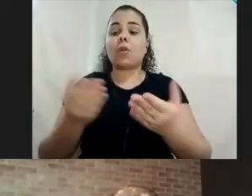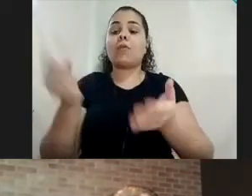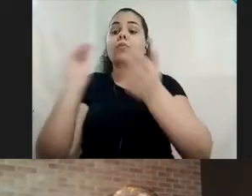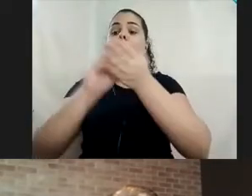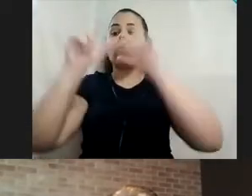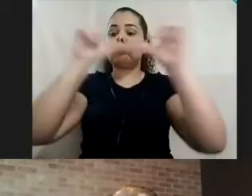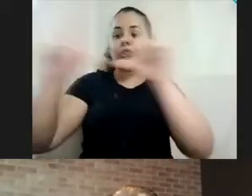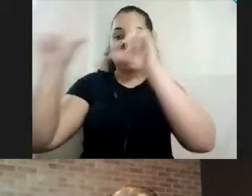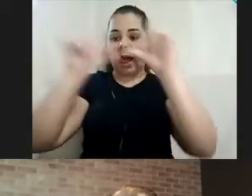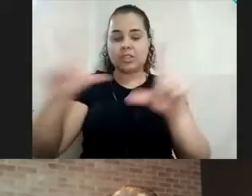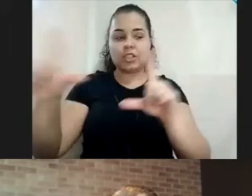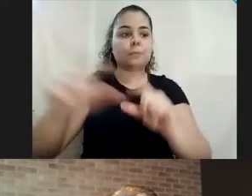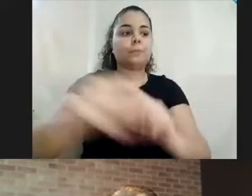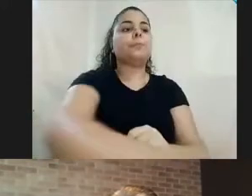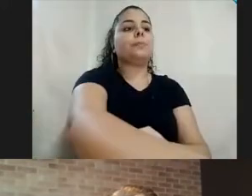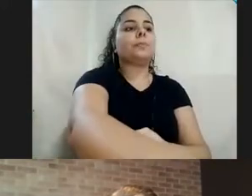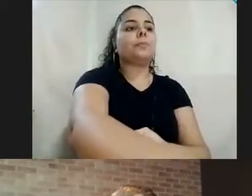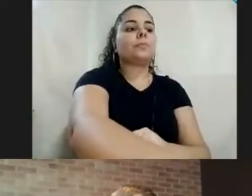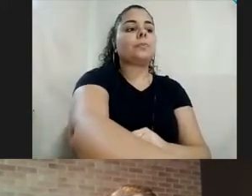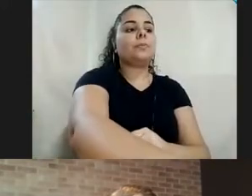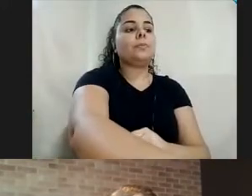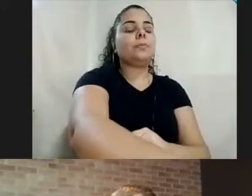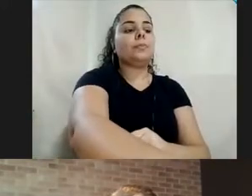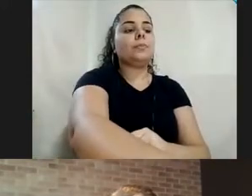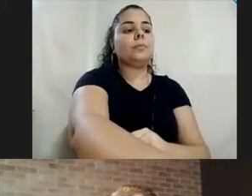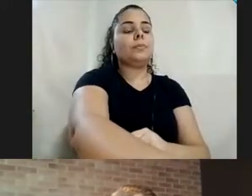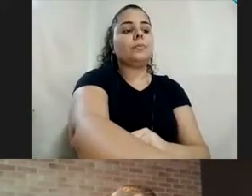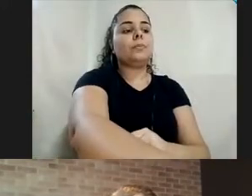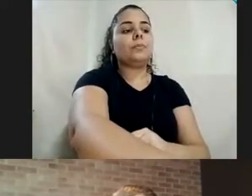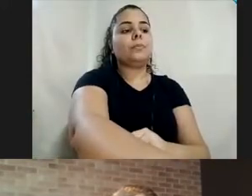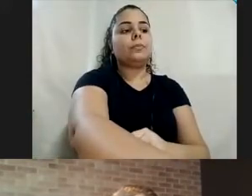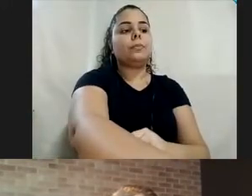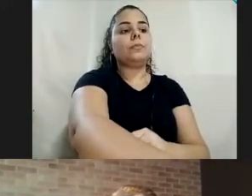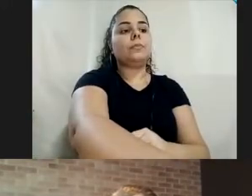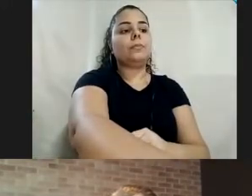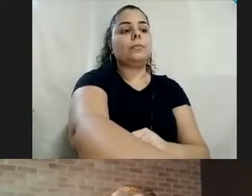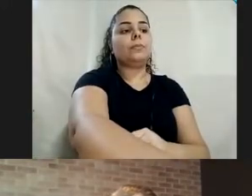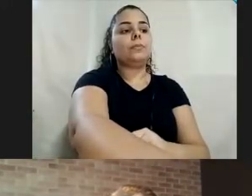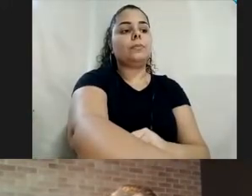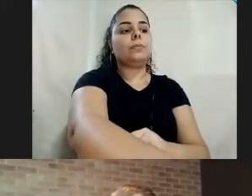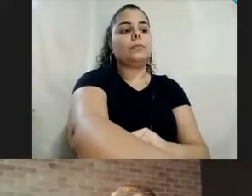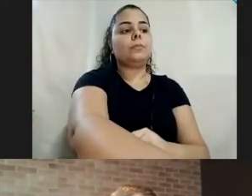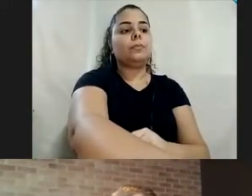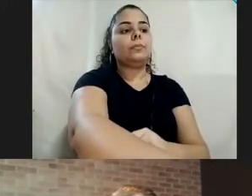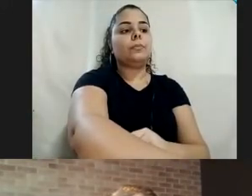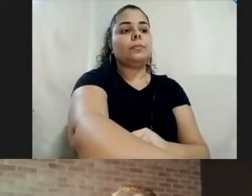que aí eu posso ir falando e mostrando algumas coisas para vocês. Deixa eu ver onde eu compartilho aqui.